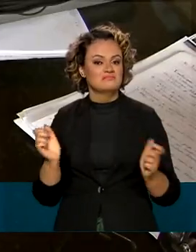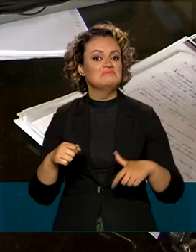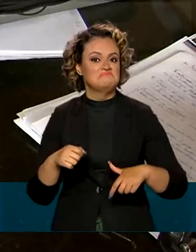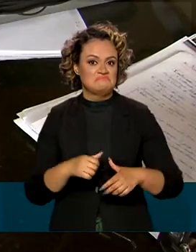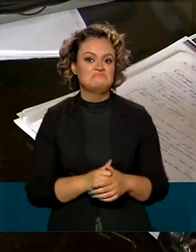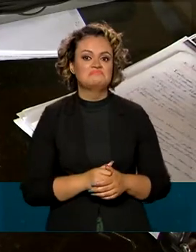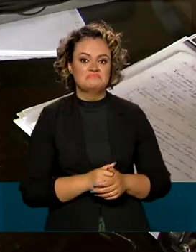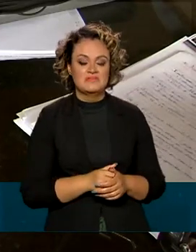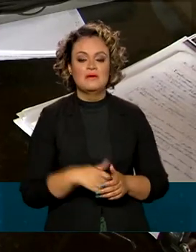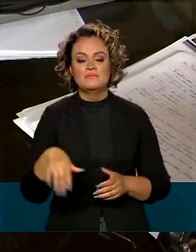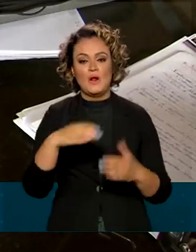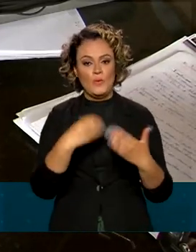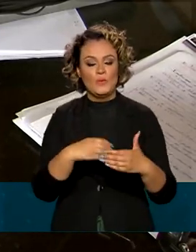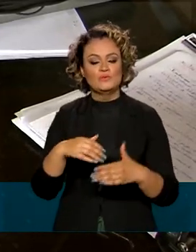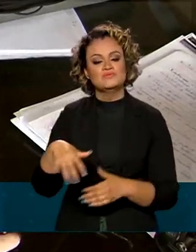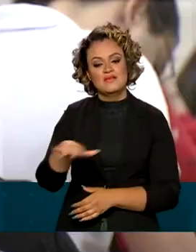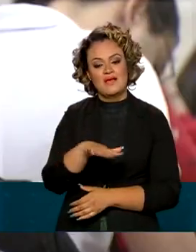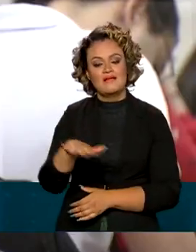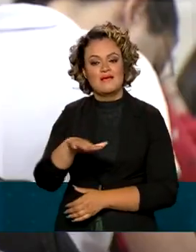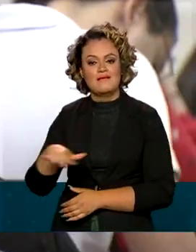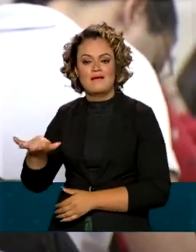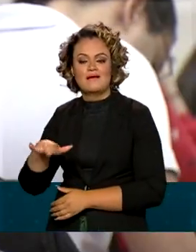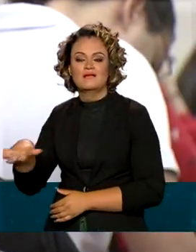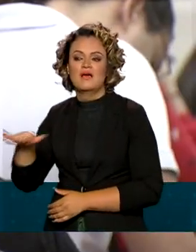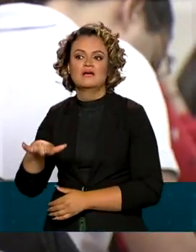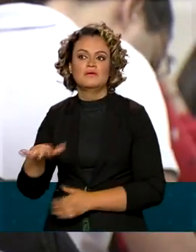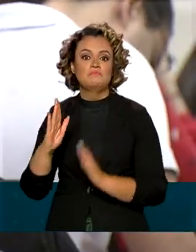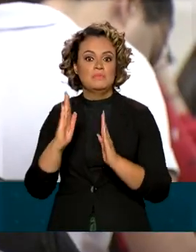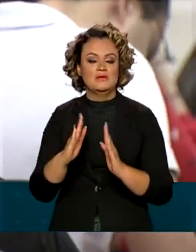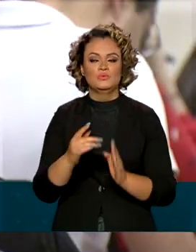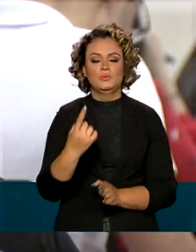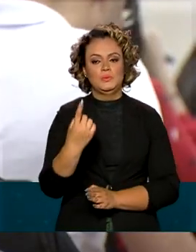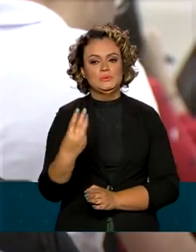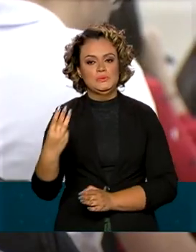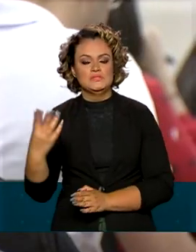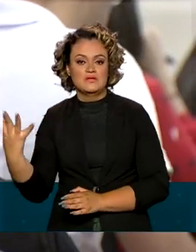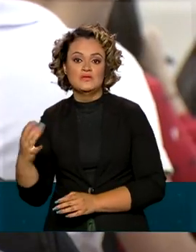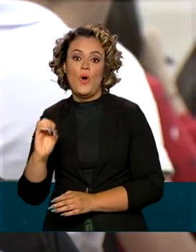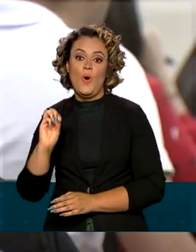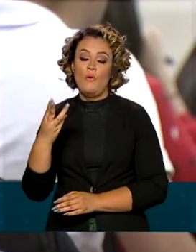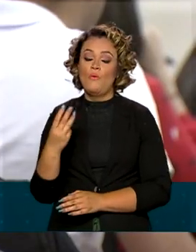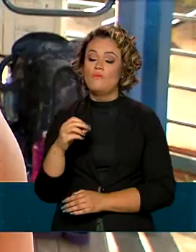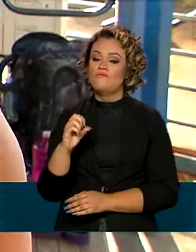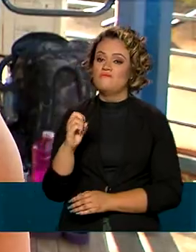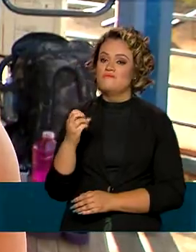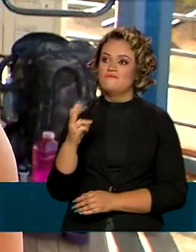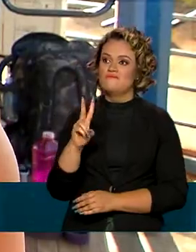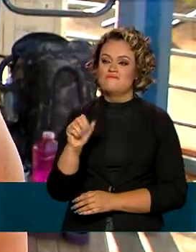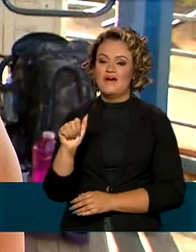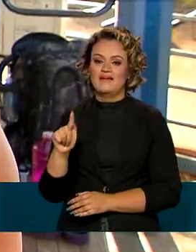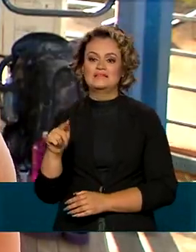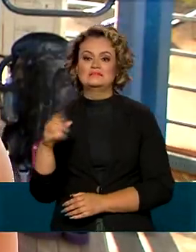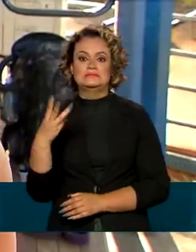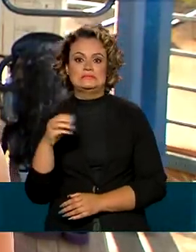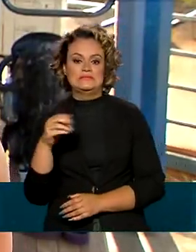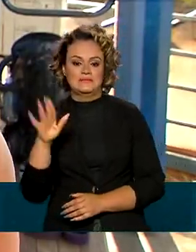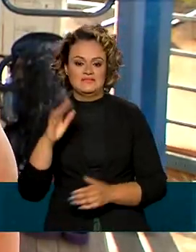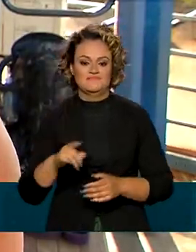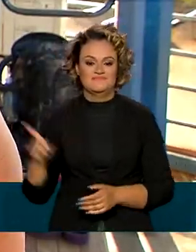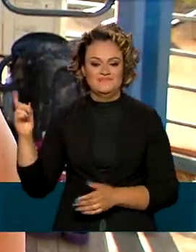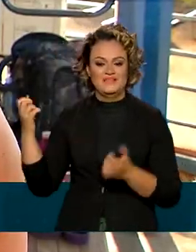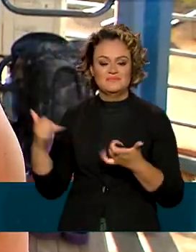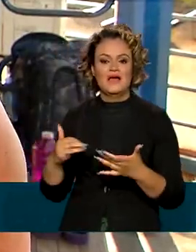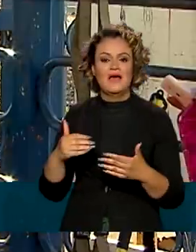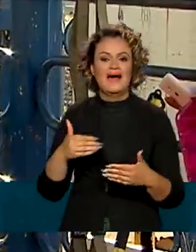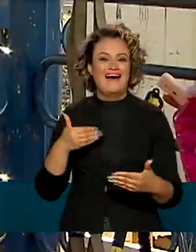originais para concursos realizados em mais de uma etapa e com mais de 30 vagas. É um período longo até